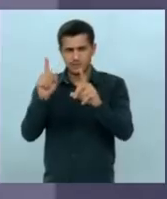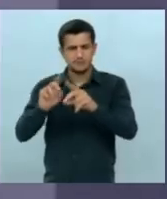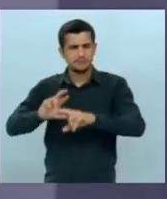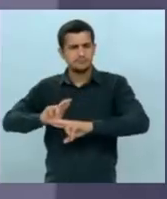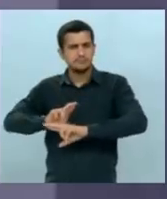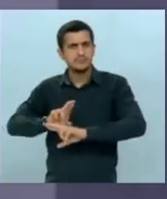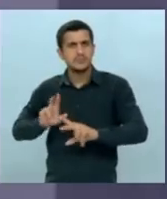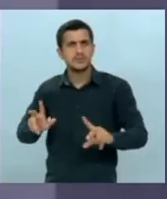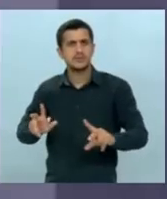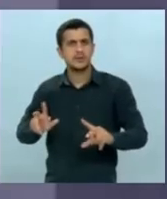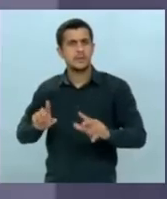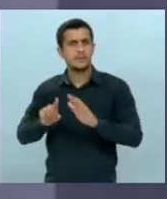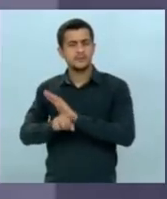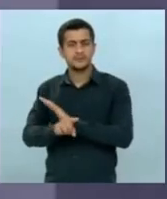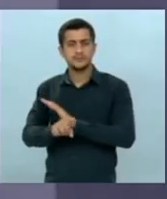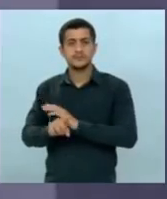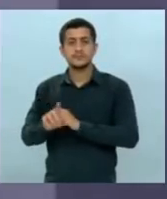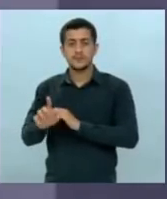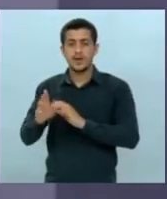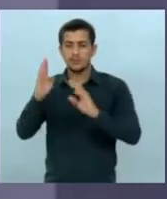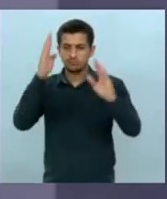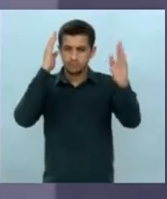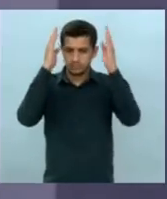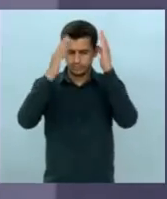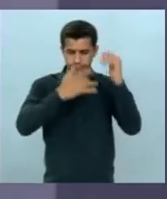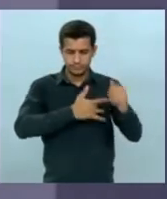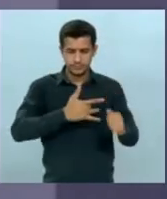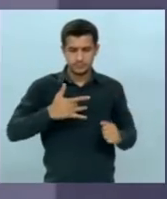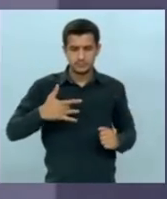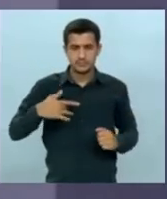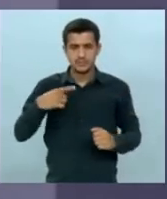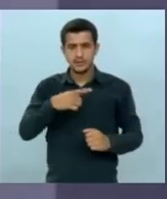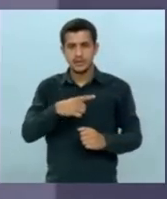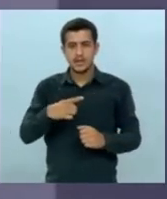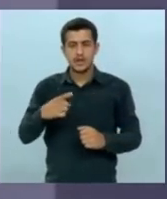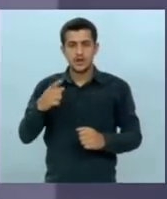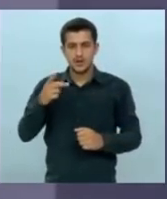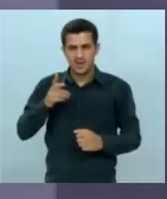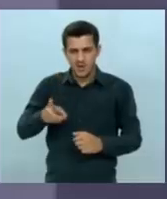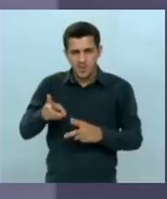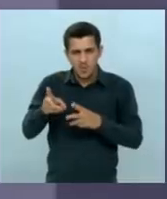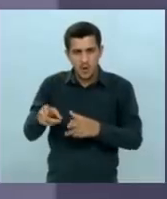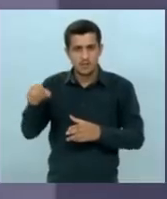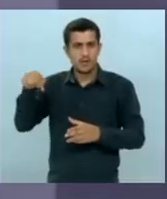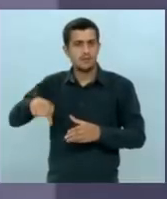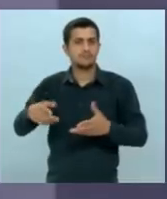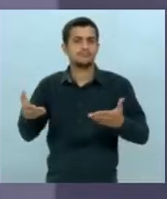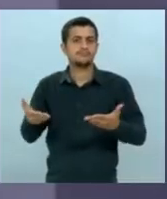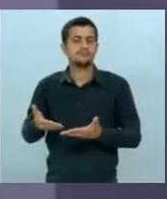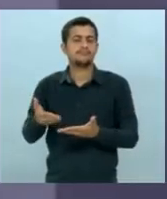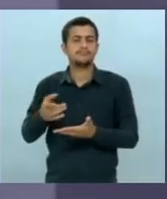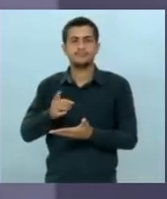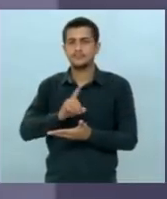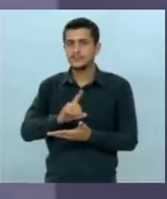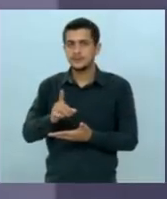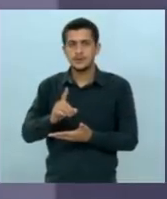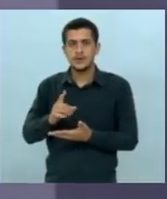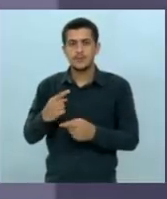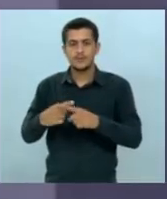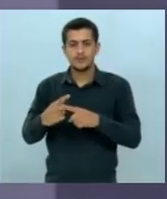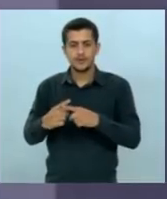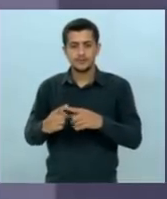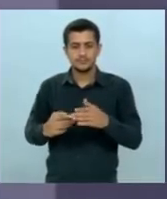diferente a Caravana da Saúde ela não pode permanecer como está ela apenas se limita a